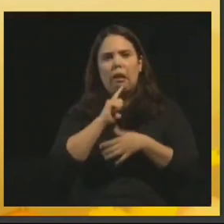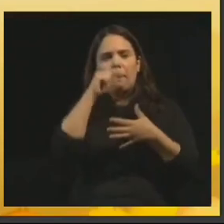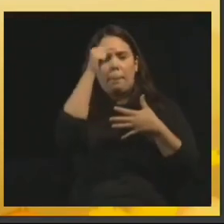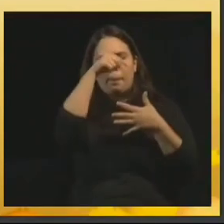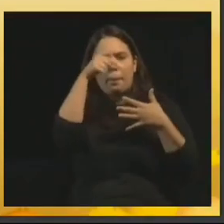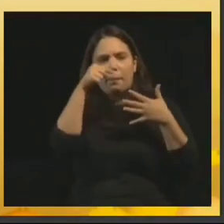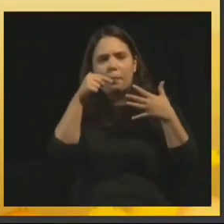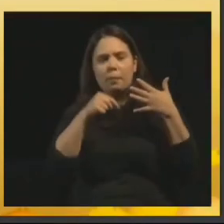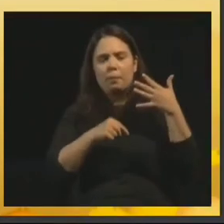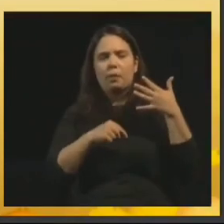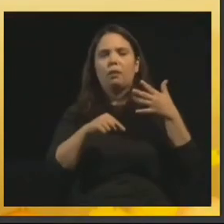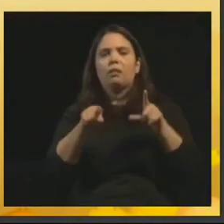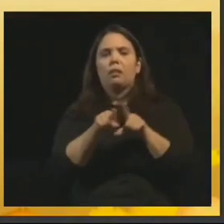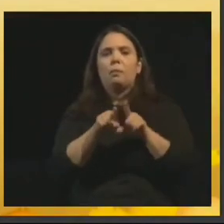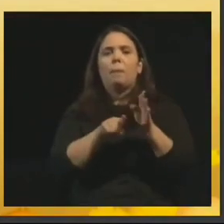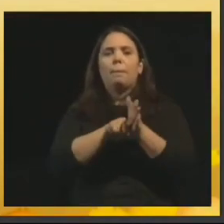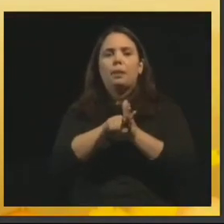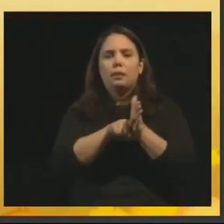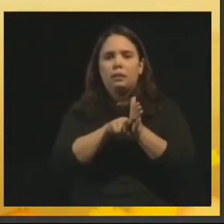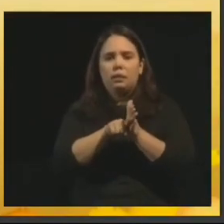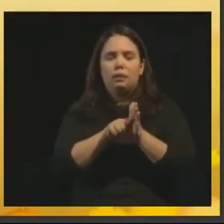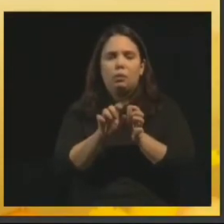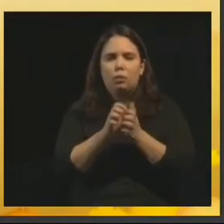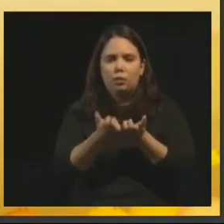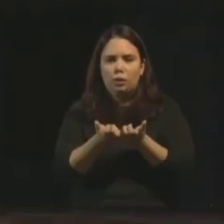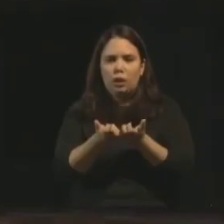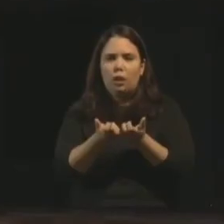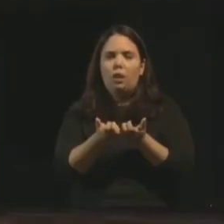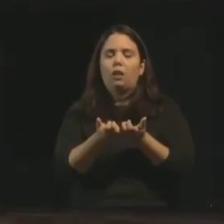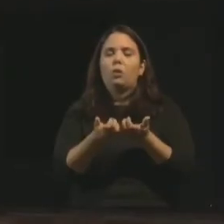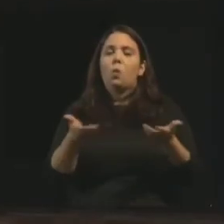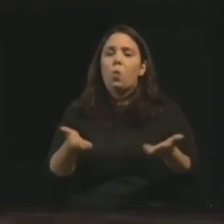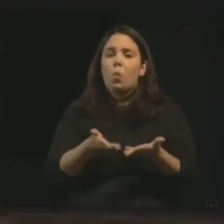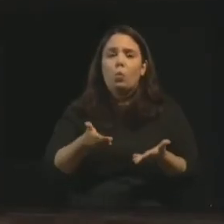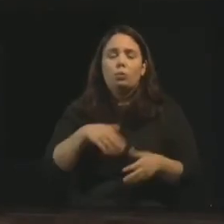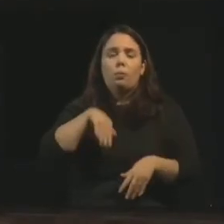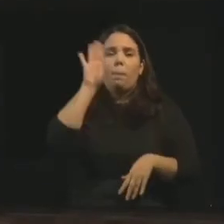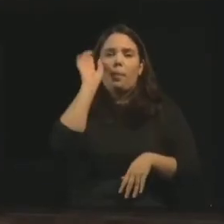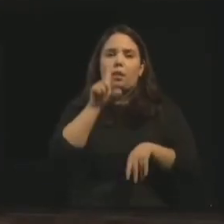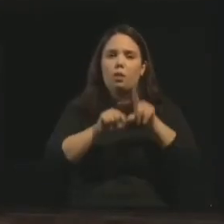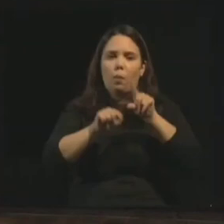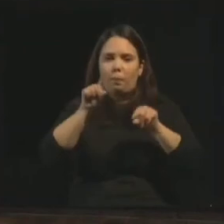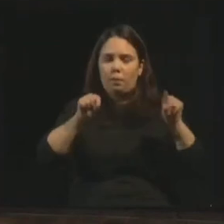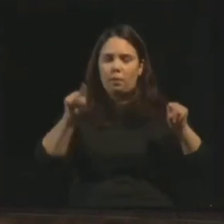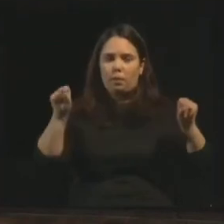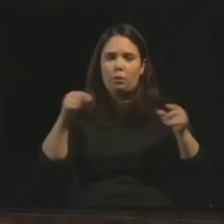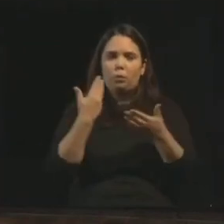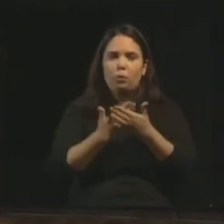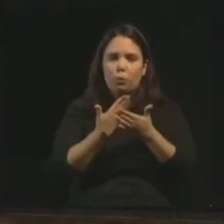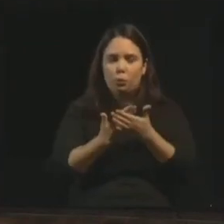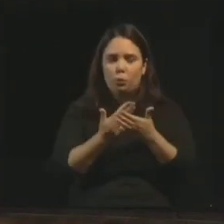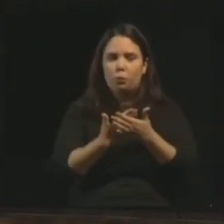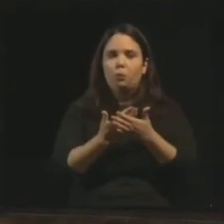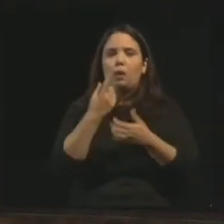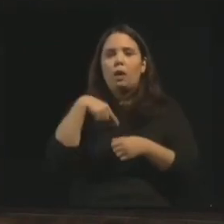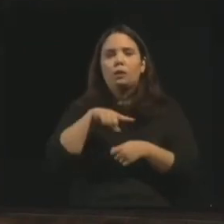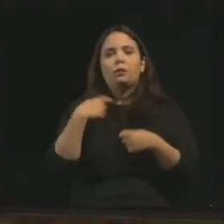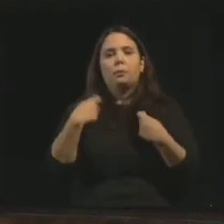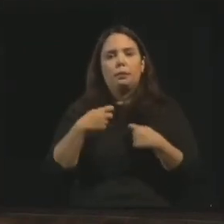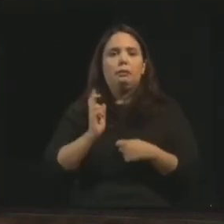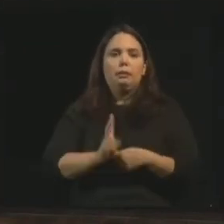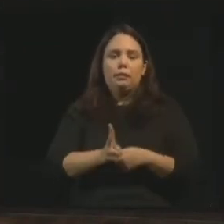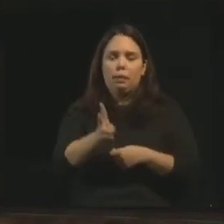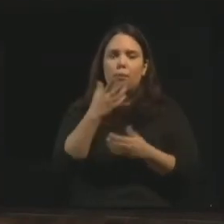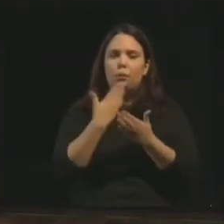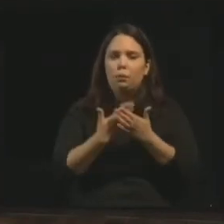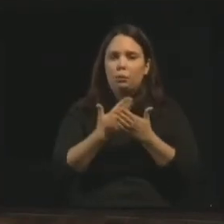Núcleo de Estudos e Pesquisas do Evangelho. Então temos muitas opções de estudo e devemos estar sempre estudando,